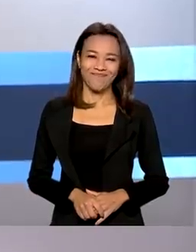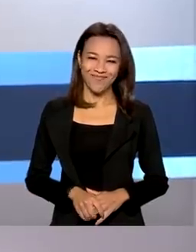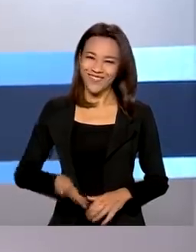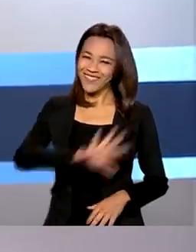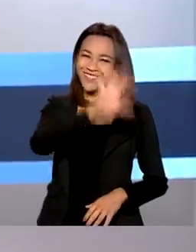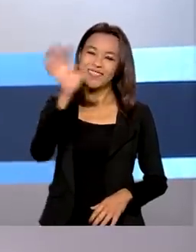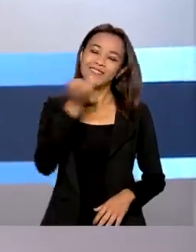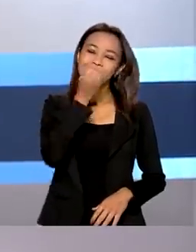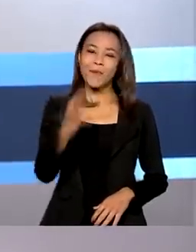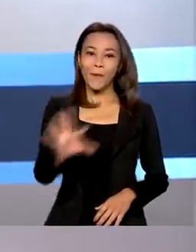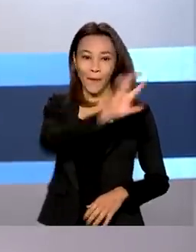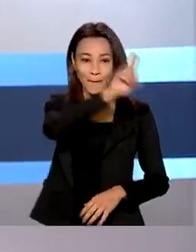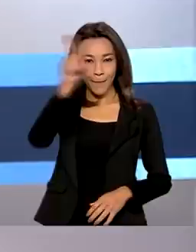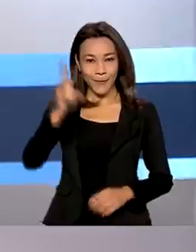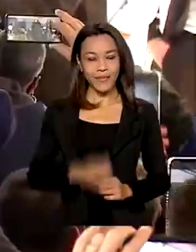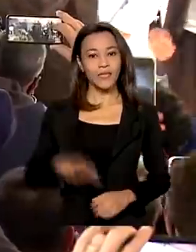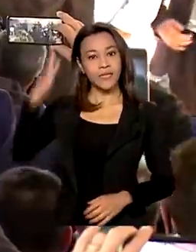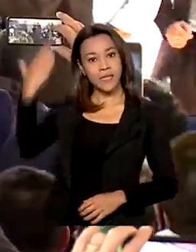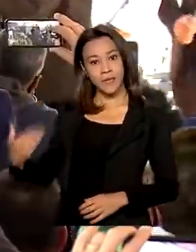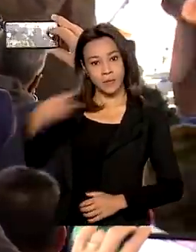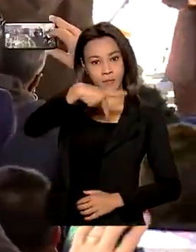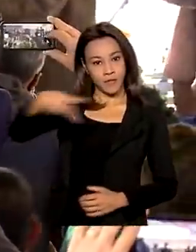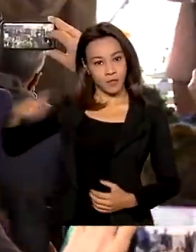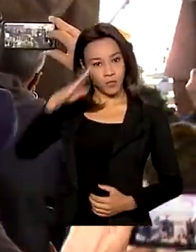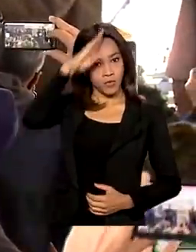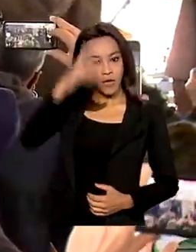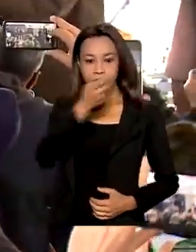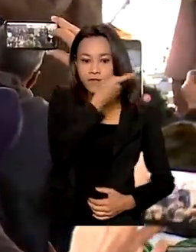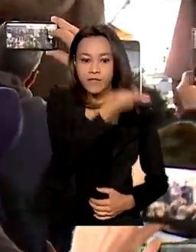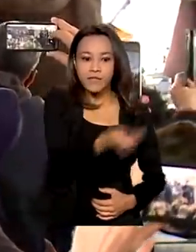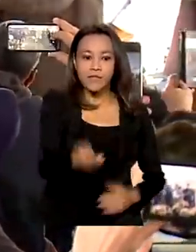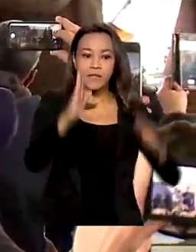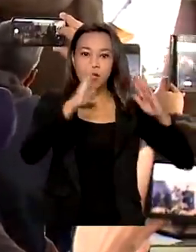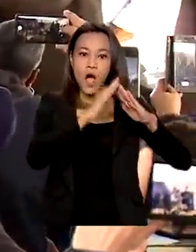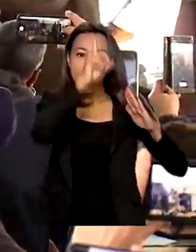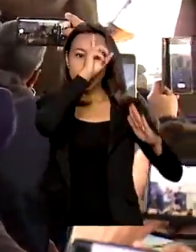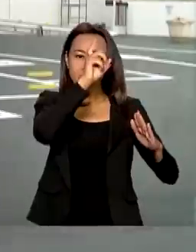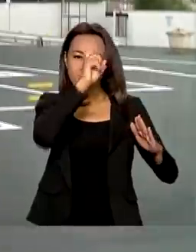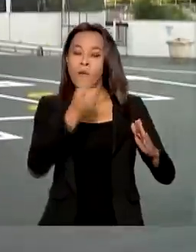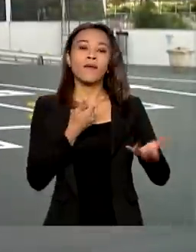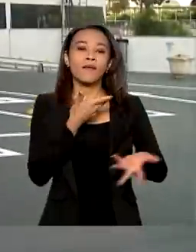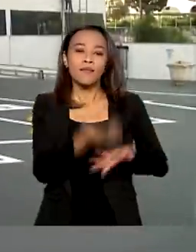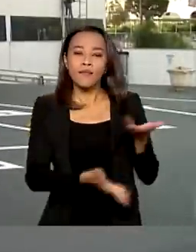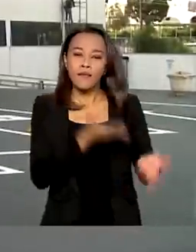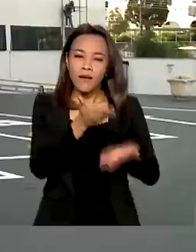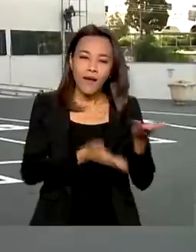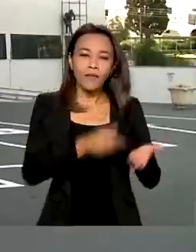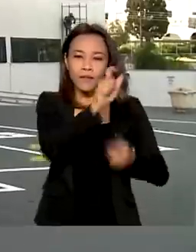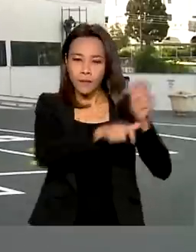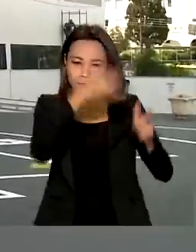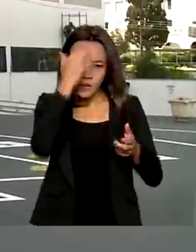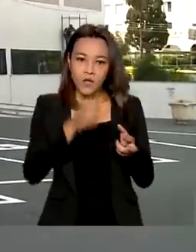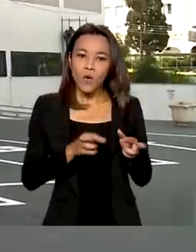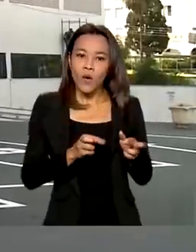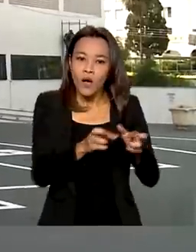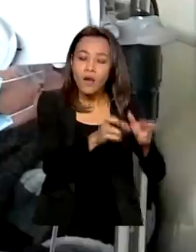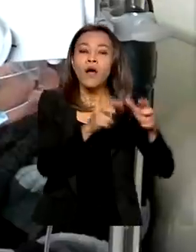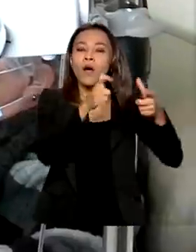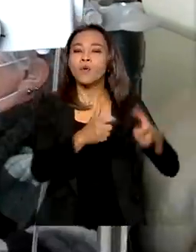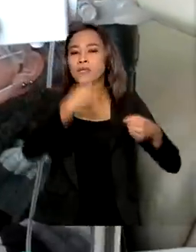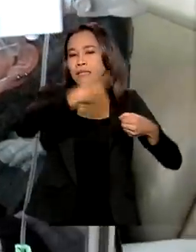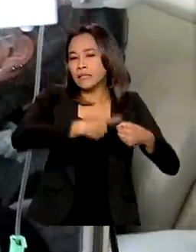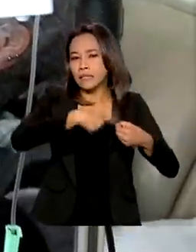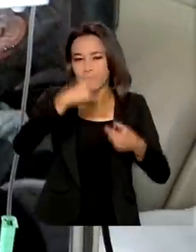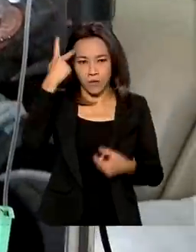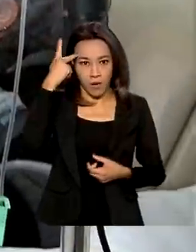Olá, bom dia. Presidente Jair Bolsonaro visita o hospital que trata pacientes com câncer no interior de São Paulo e que passa